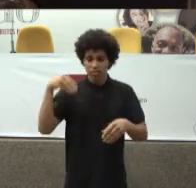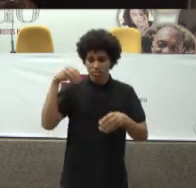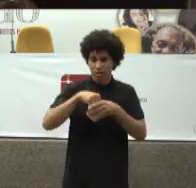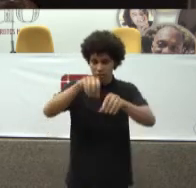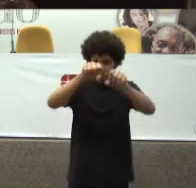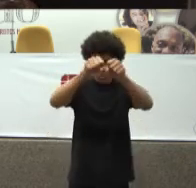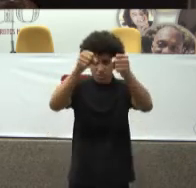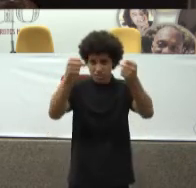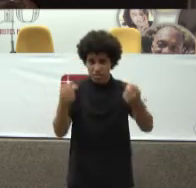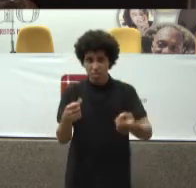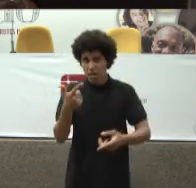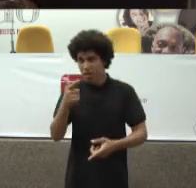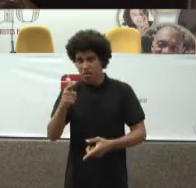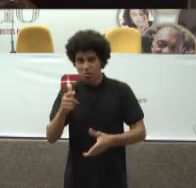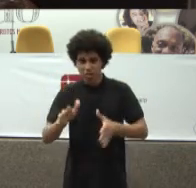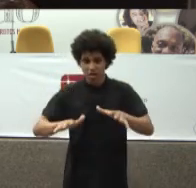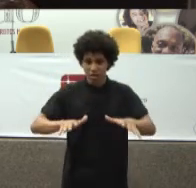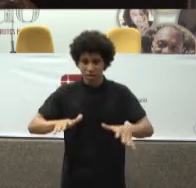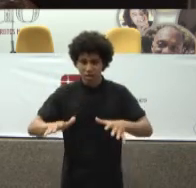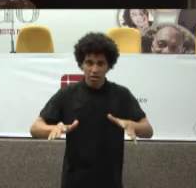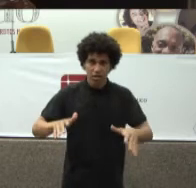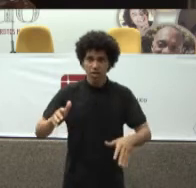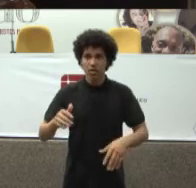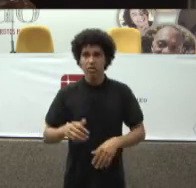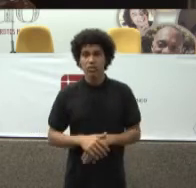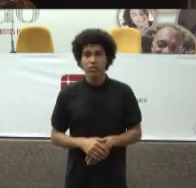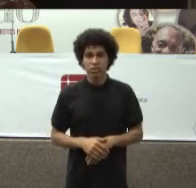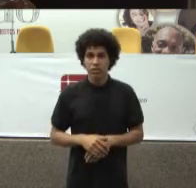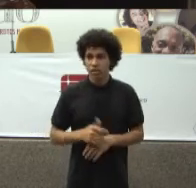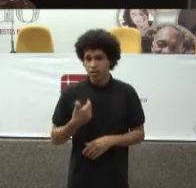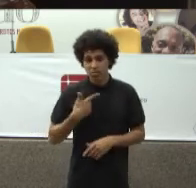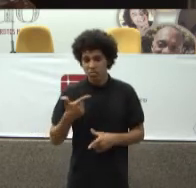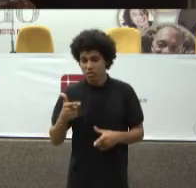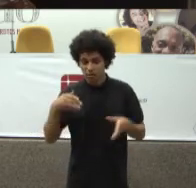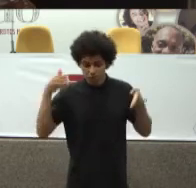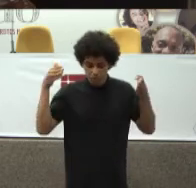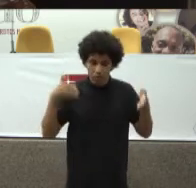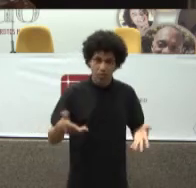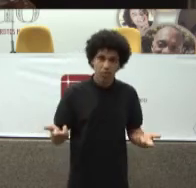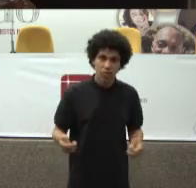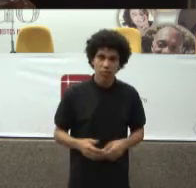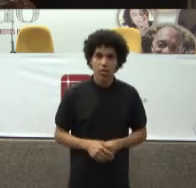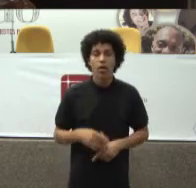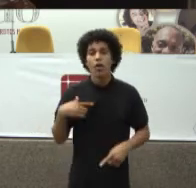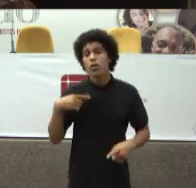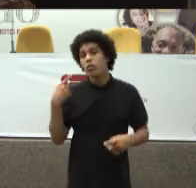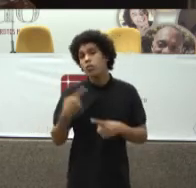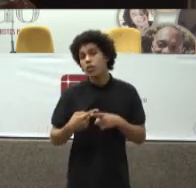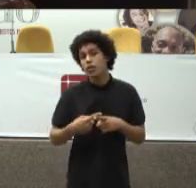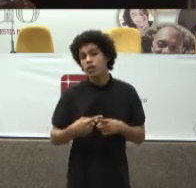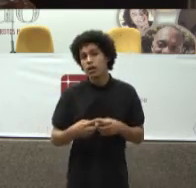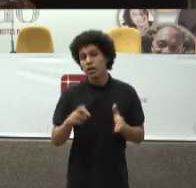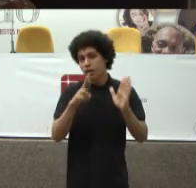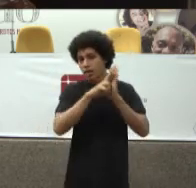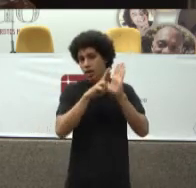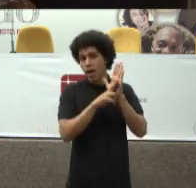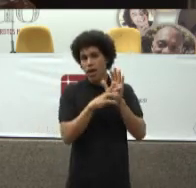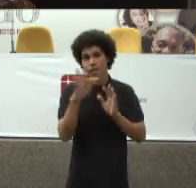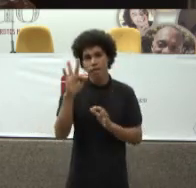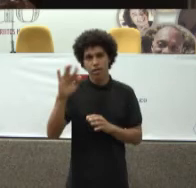descentralizado E que tem Competências definidas E por que Que as regras São federais Elas são